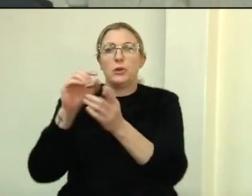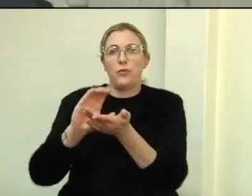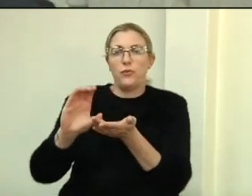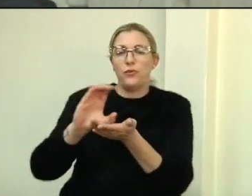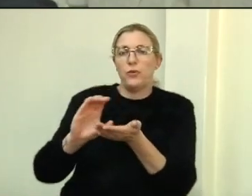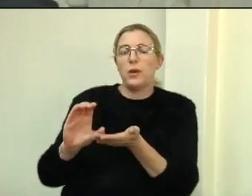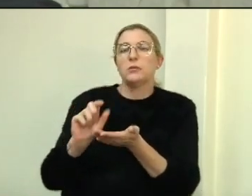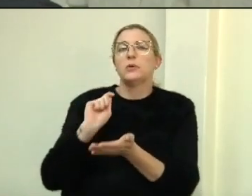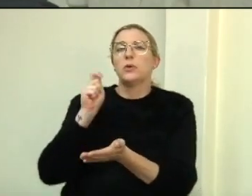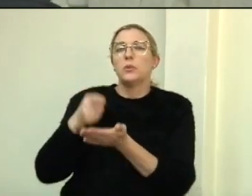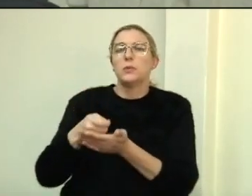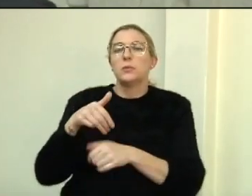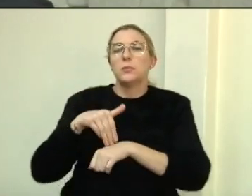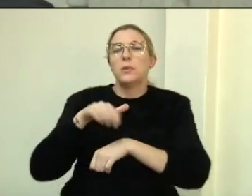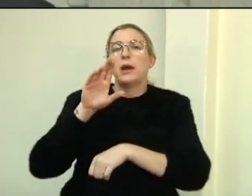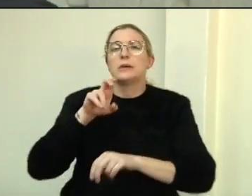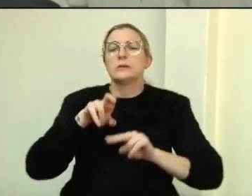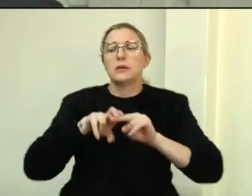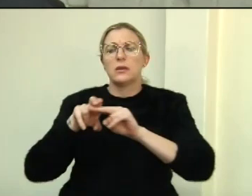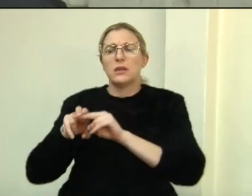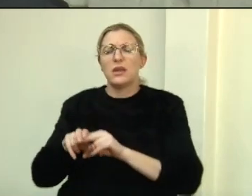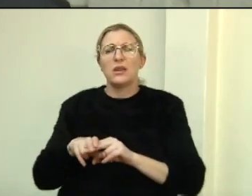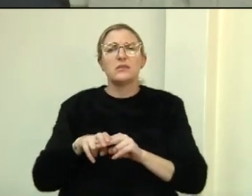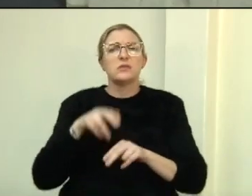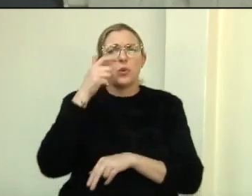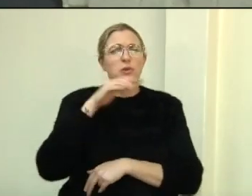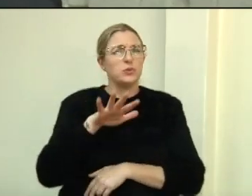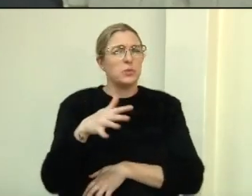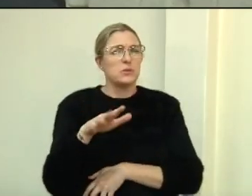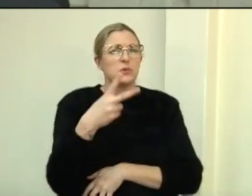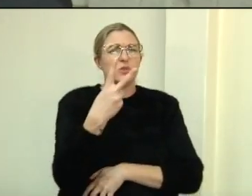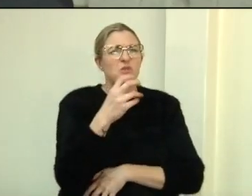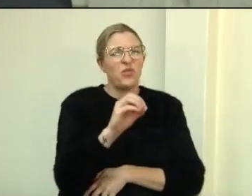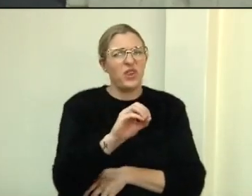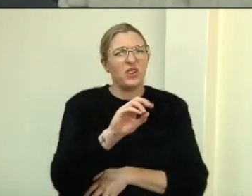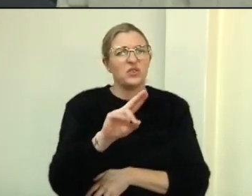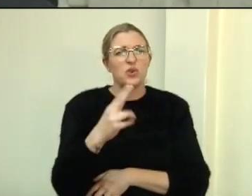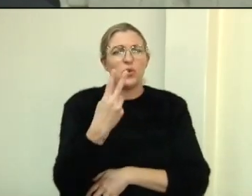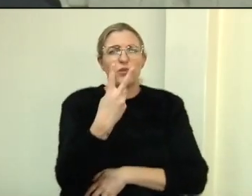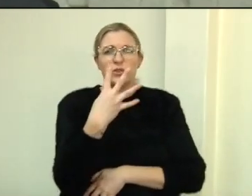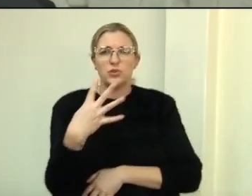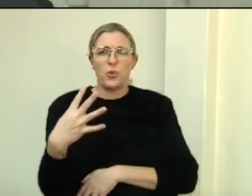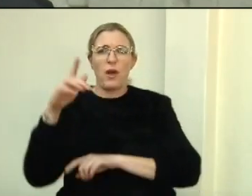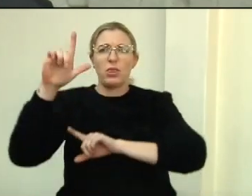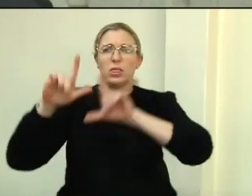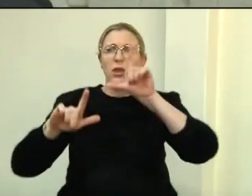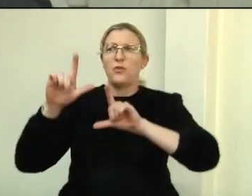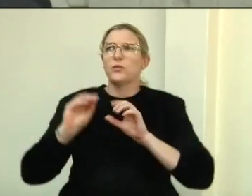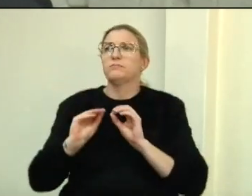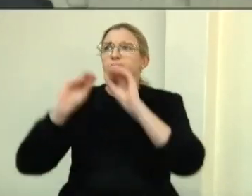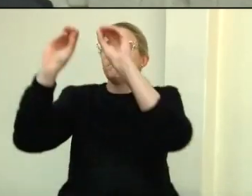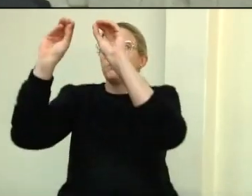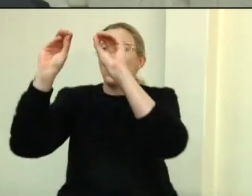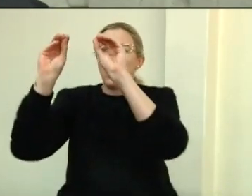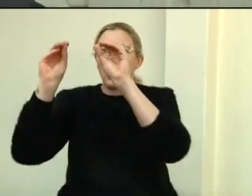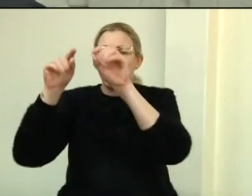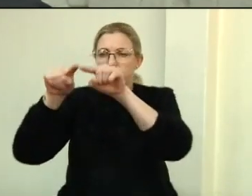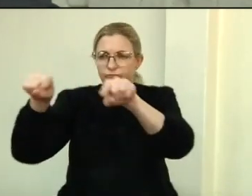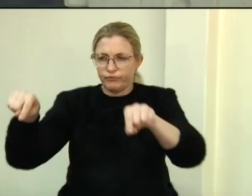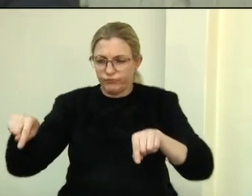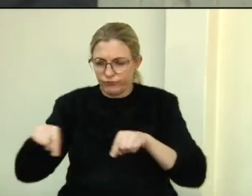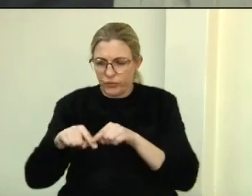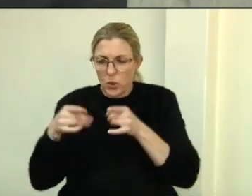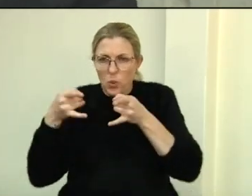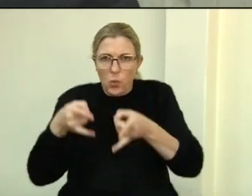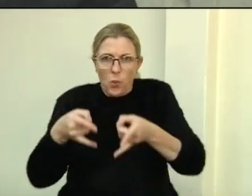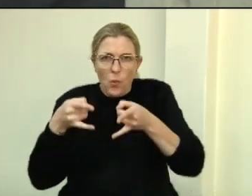20 ou 24 televisores para colocar nos quartos. Eu acho que isso é uma qualidade de vida. Para quem está doente, eu acho que para quem acompanha esses